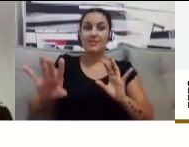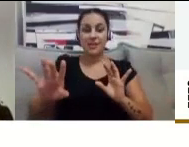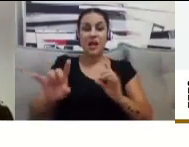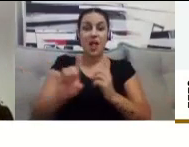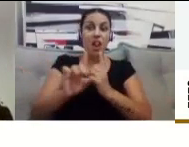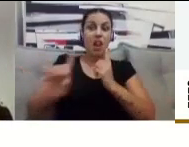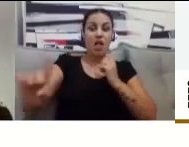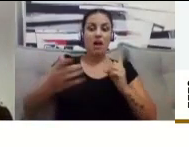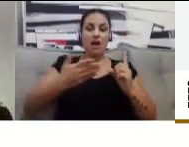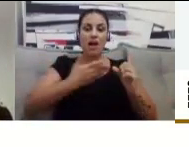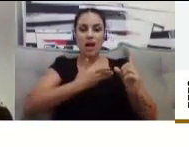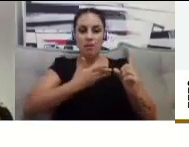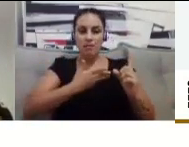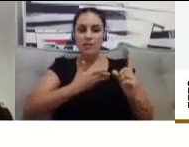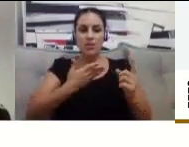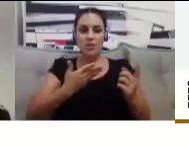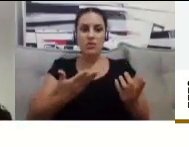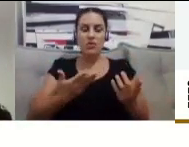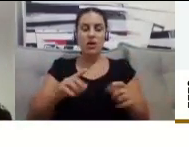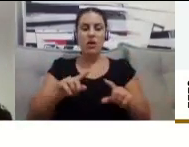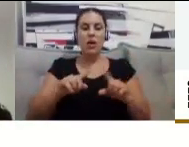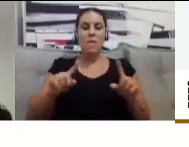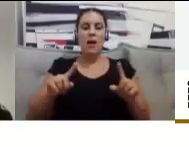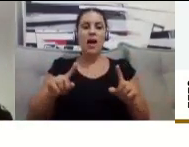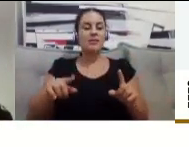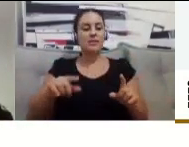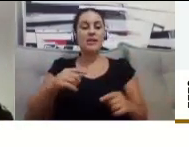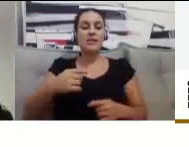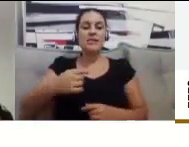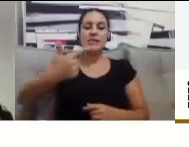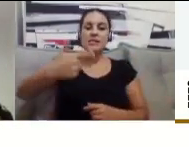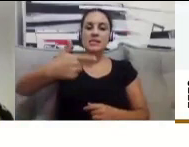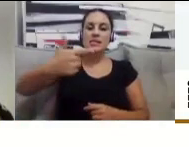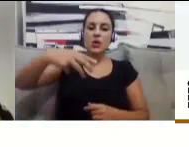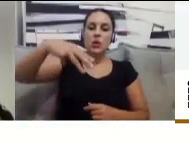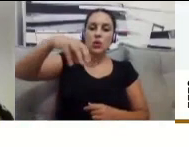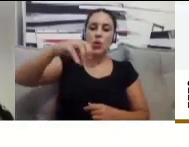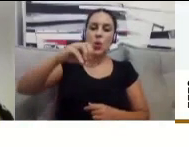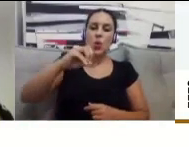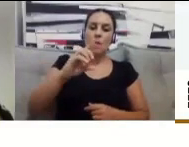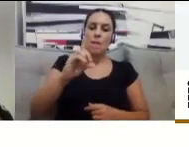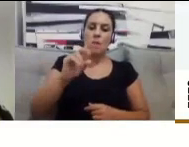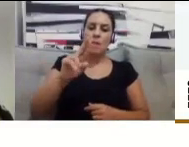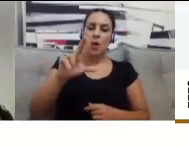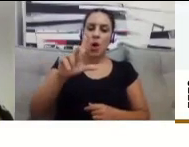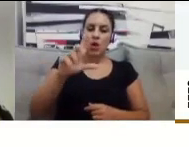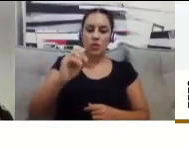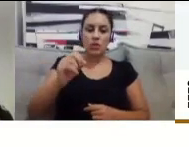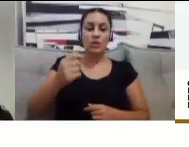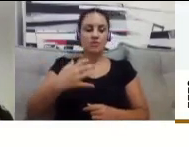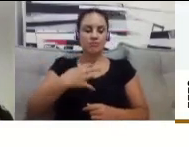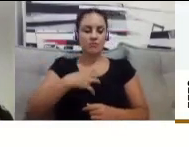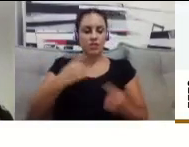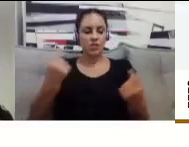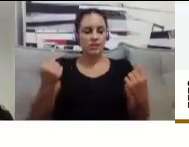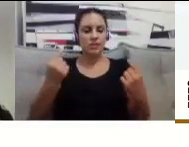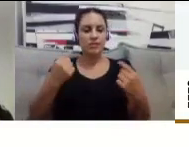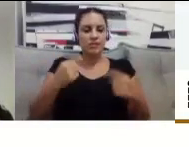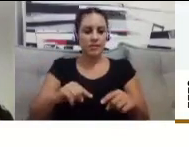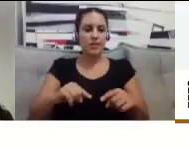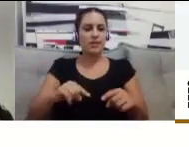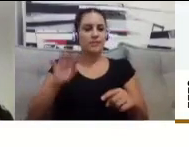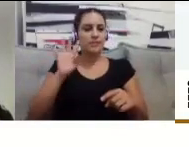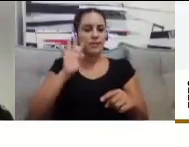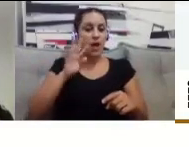segundo módulo e agora o desafio de concluir o terceiro módulo. E só não conheço mesmo dos que se apresentaram,